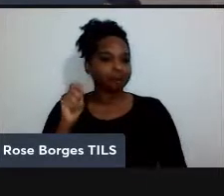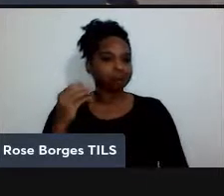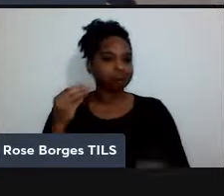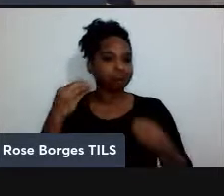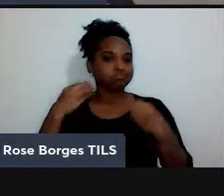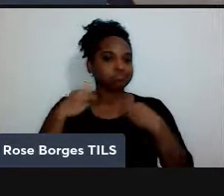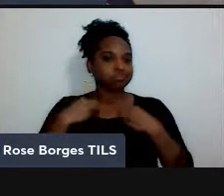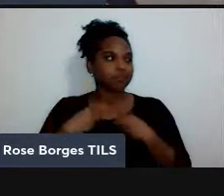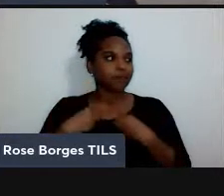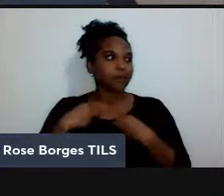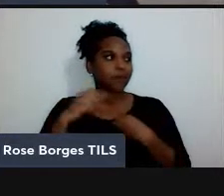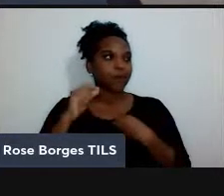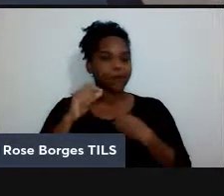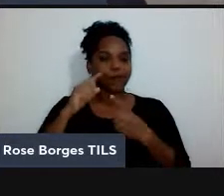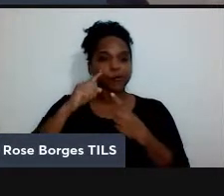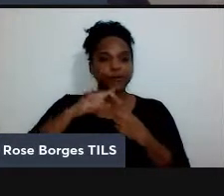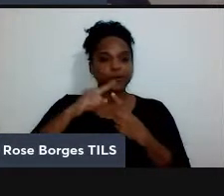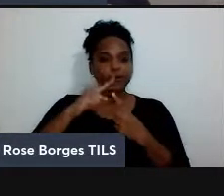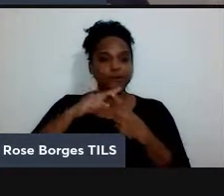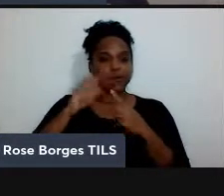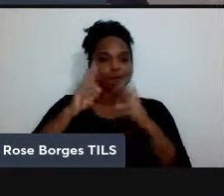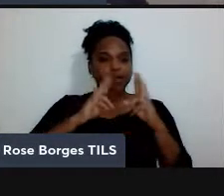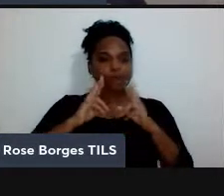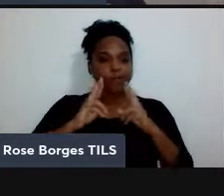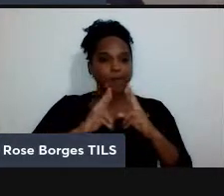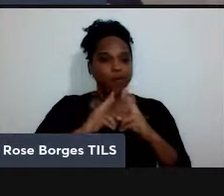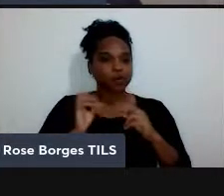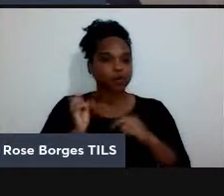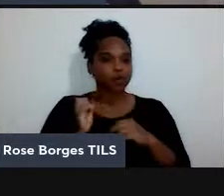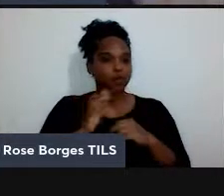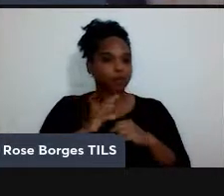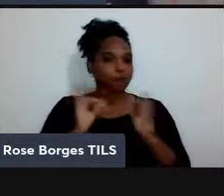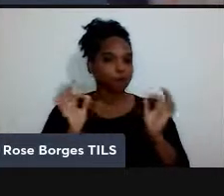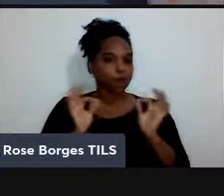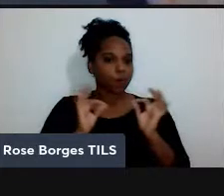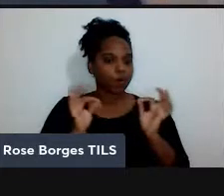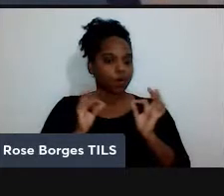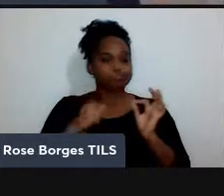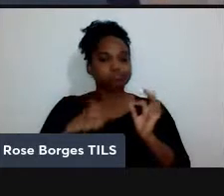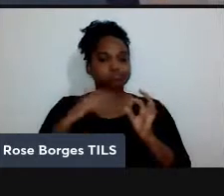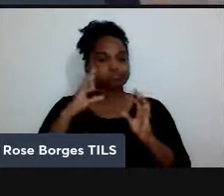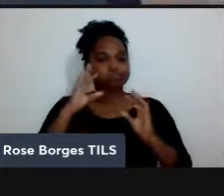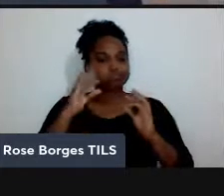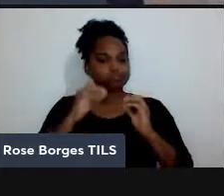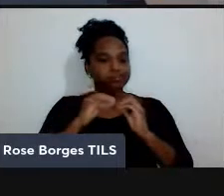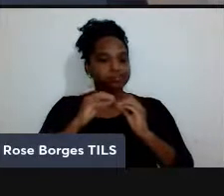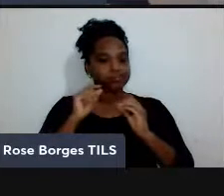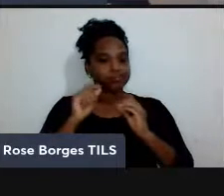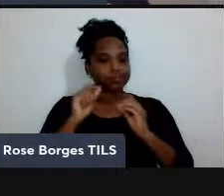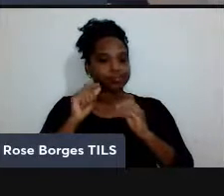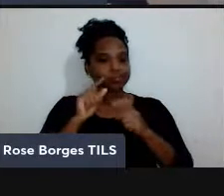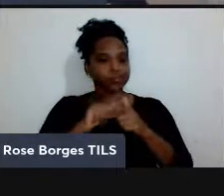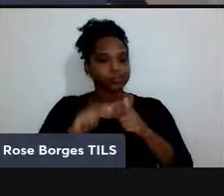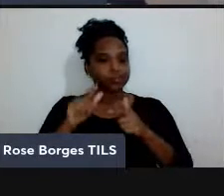tipo de resposta nova até onde eu entendo o problema por exemplo da